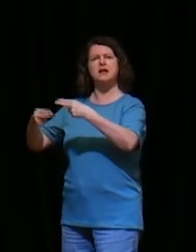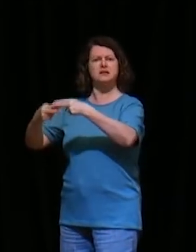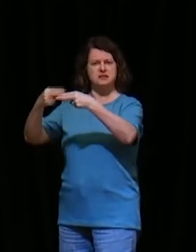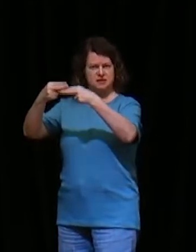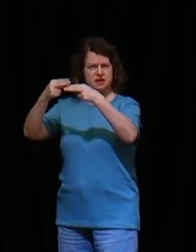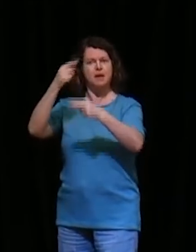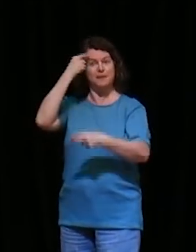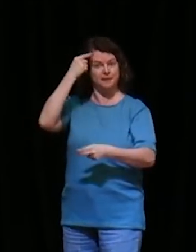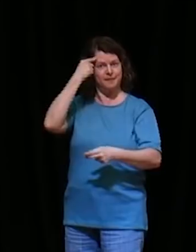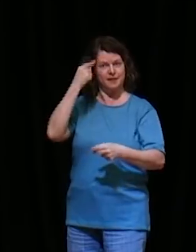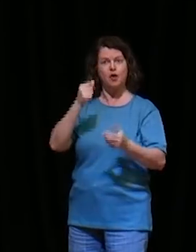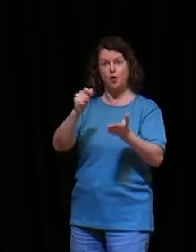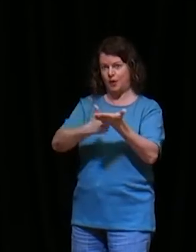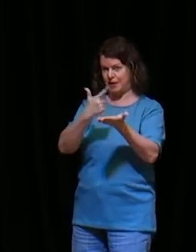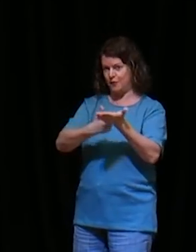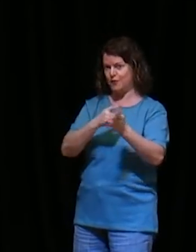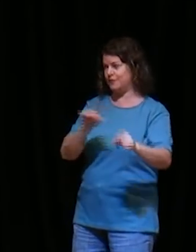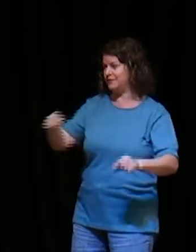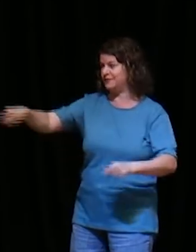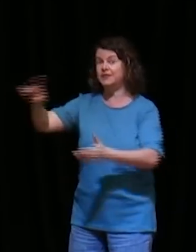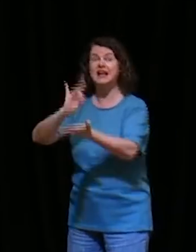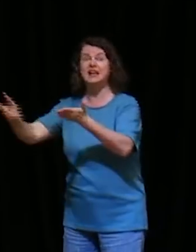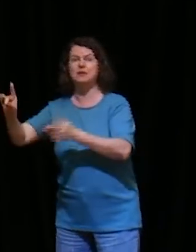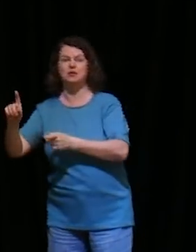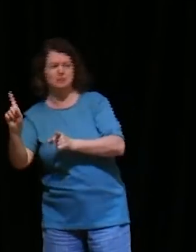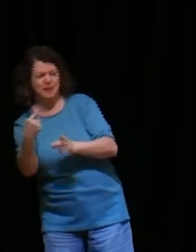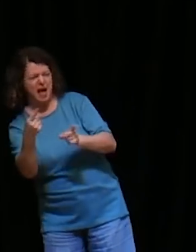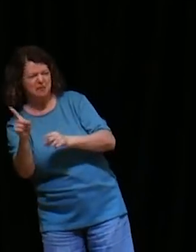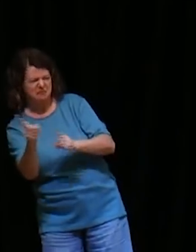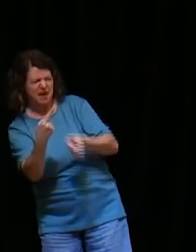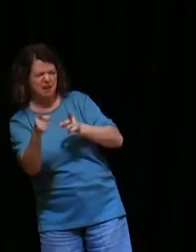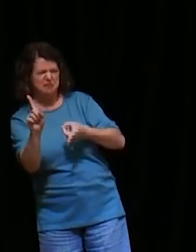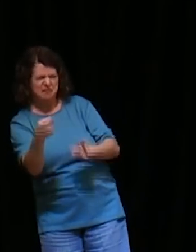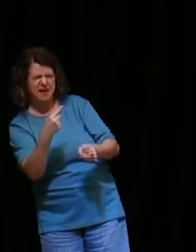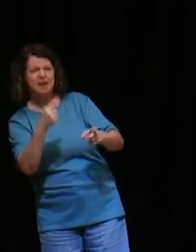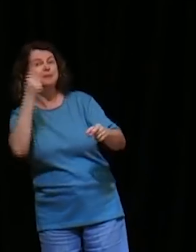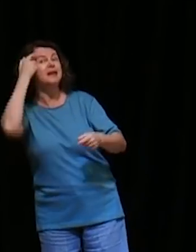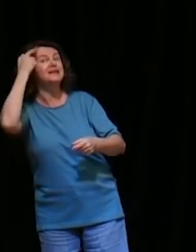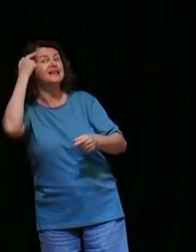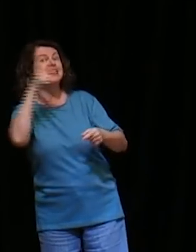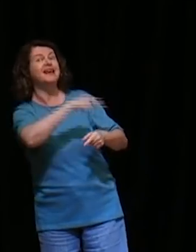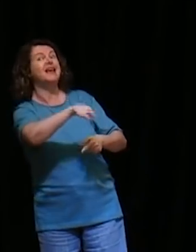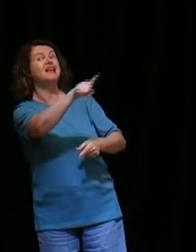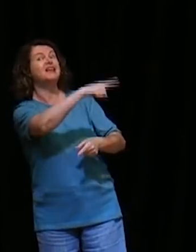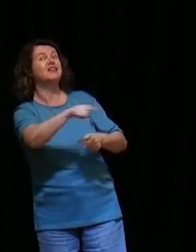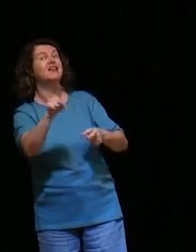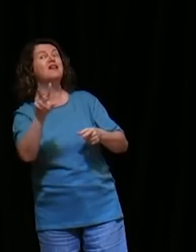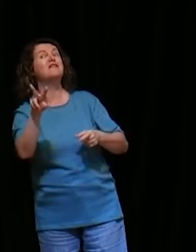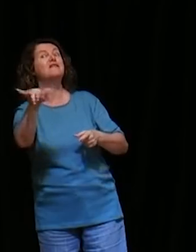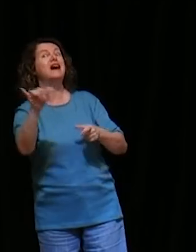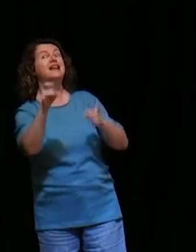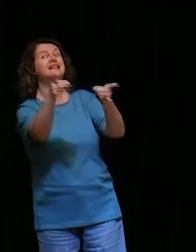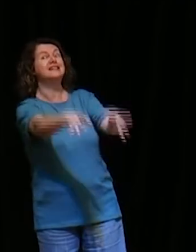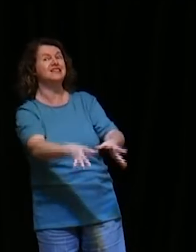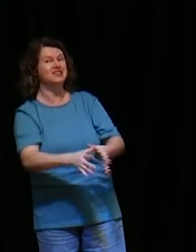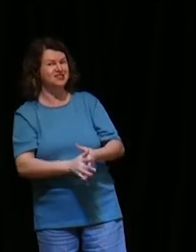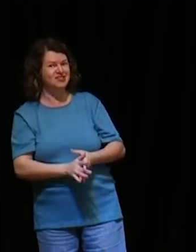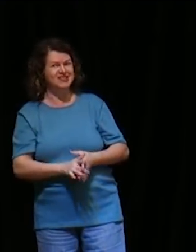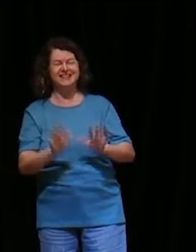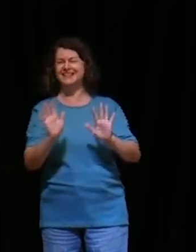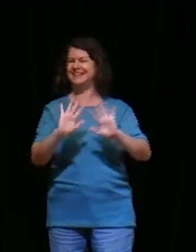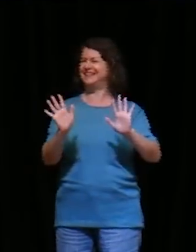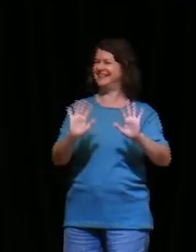enfraquecidos, e não concluirão a obra, eu porém orei pedindo, fortalece agora as minhas mãos, querido,